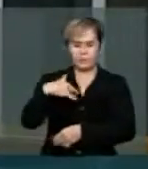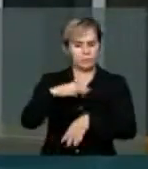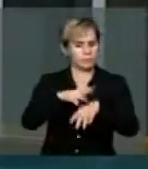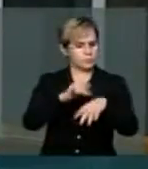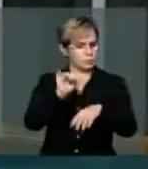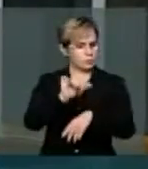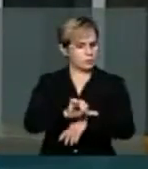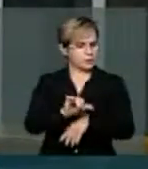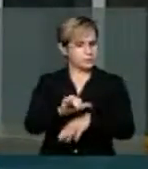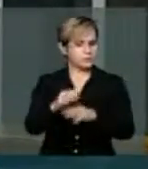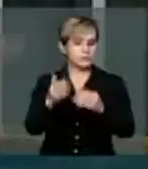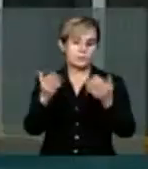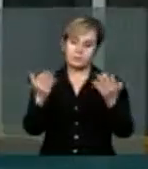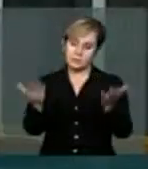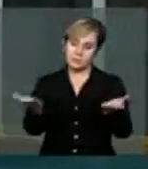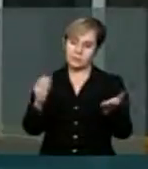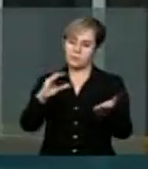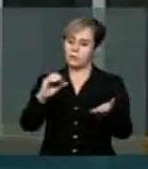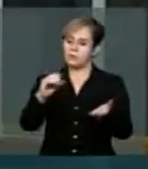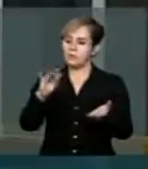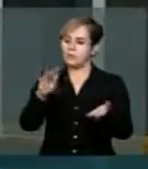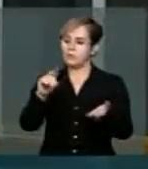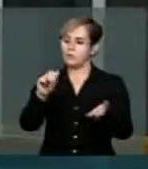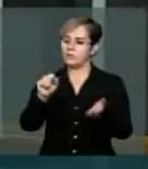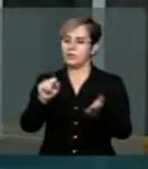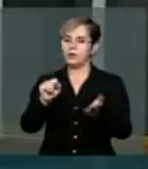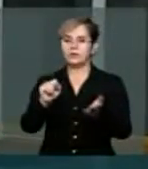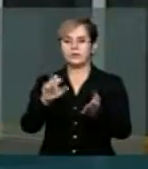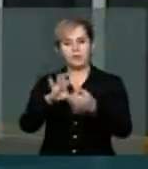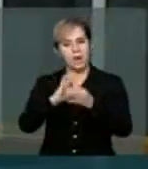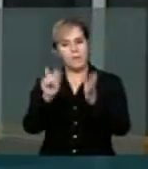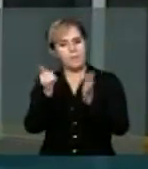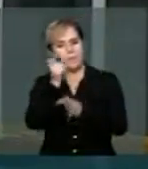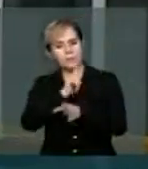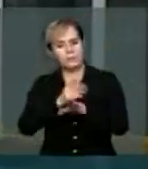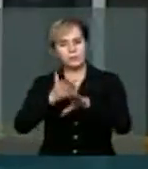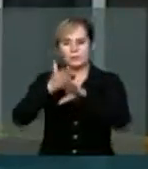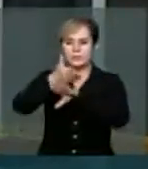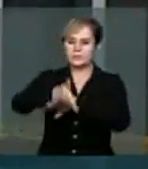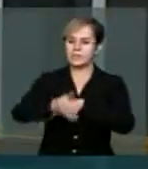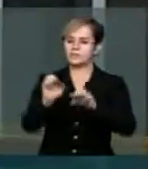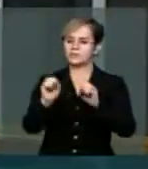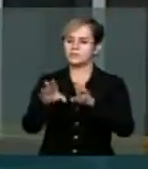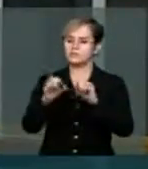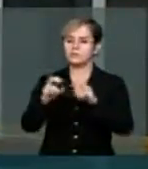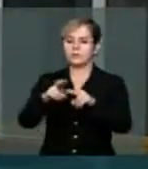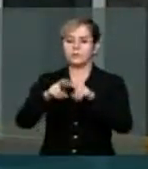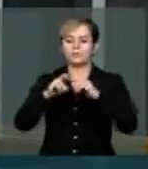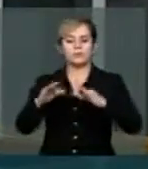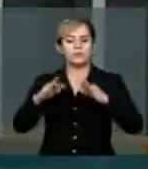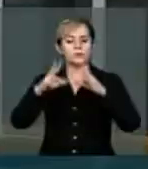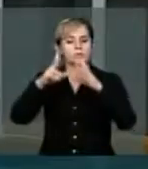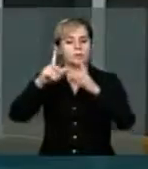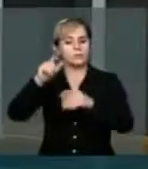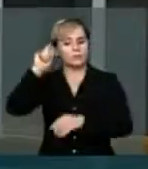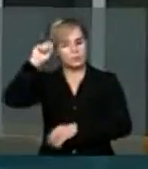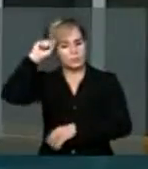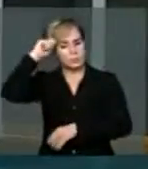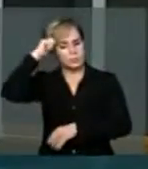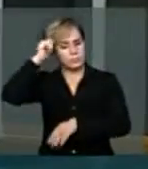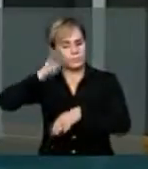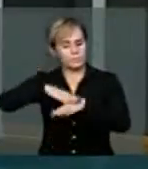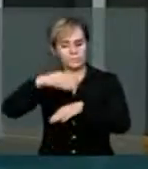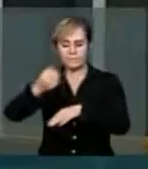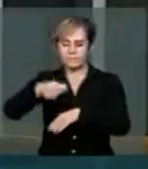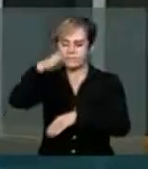a possibilidade do acesso à educação. Por isso, todos os negros, negras do Brasil,